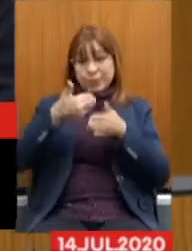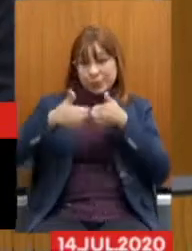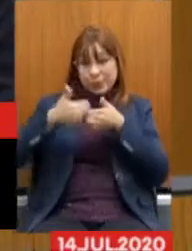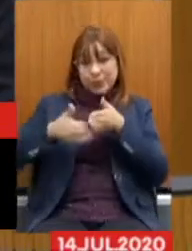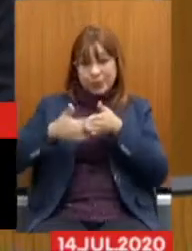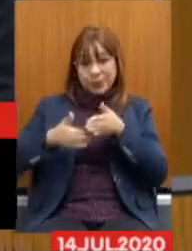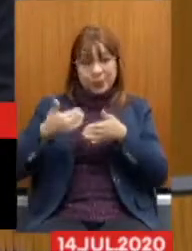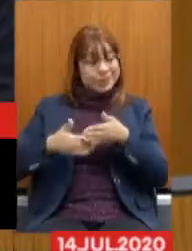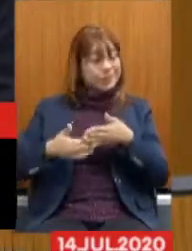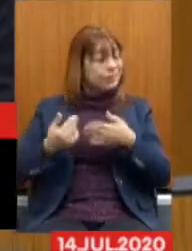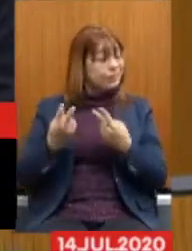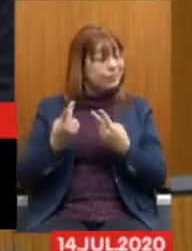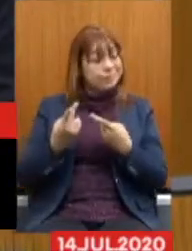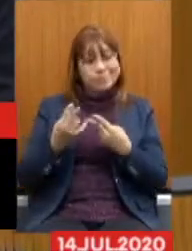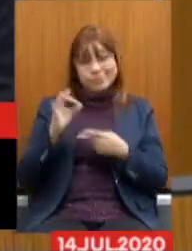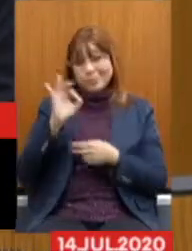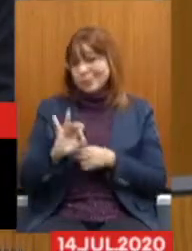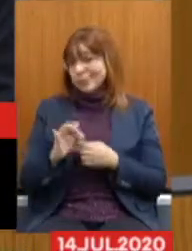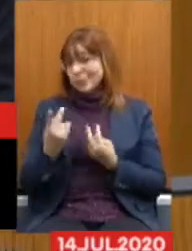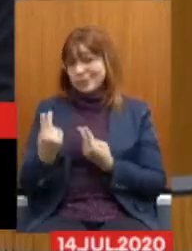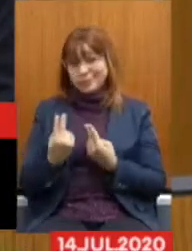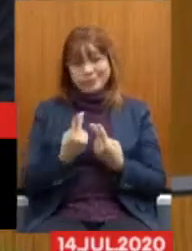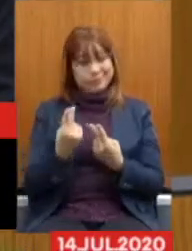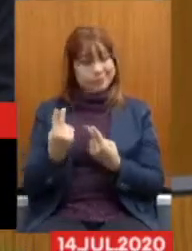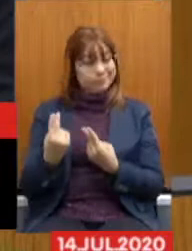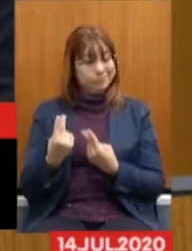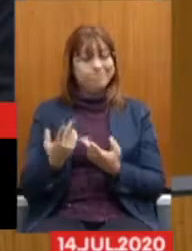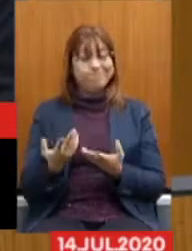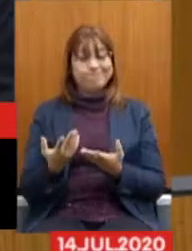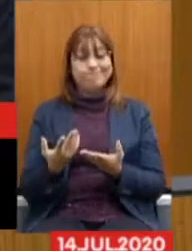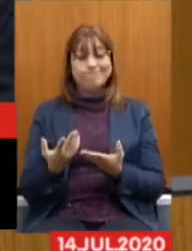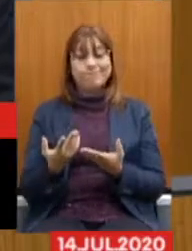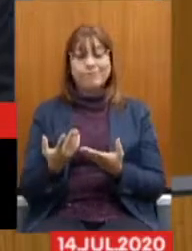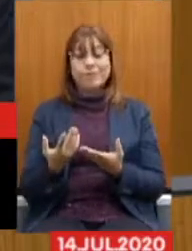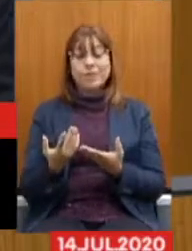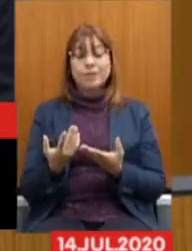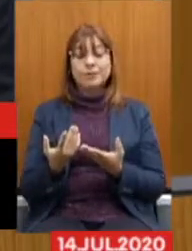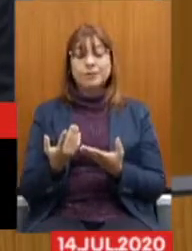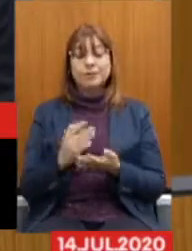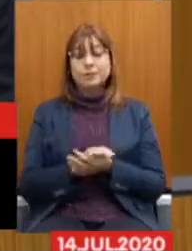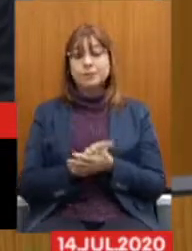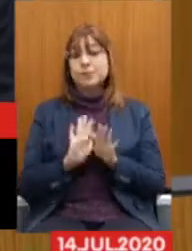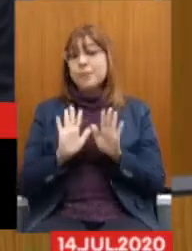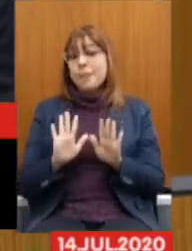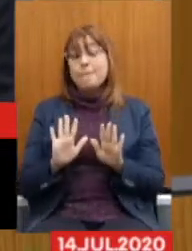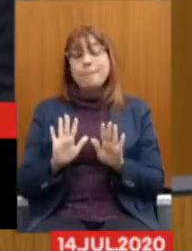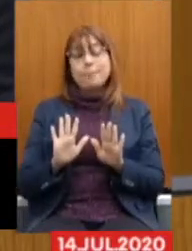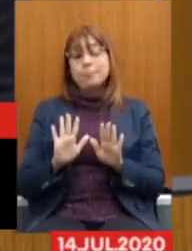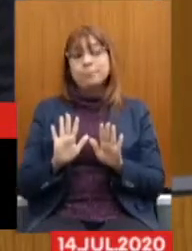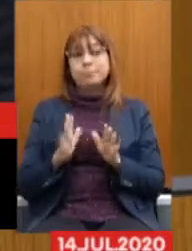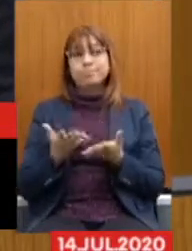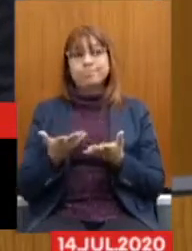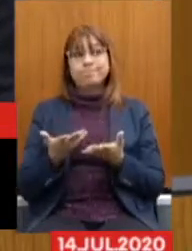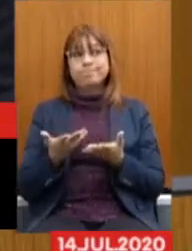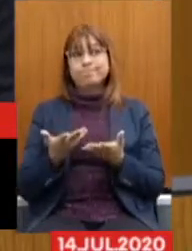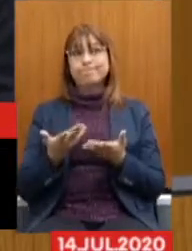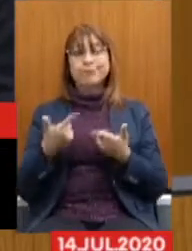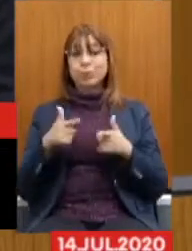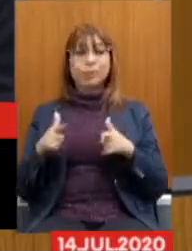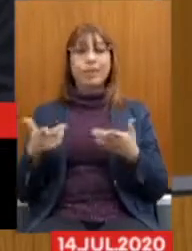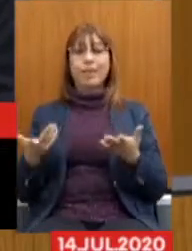já não tem a mesma perspectiva de